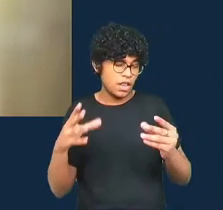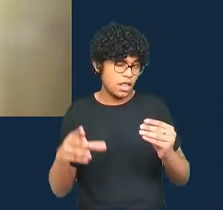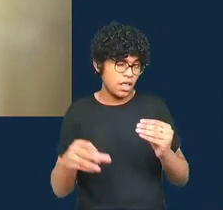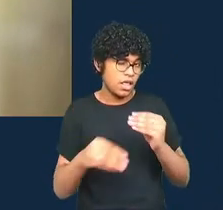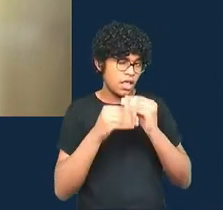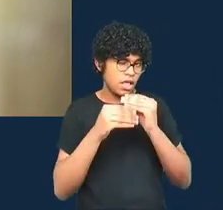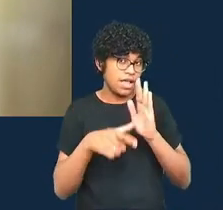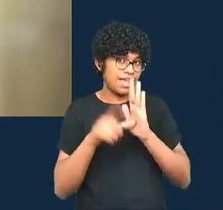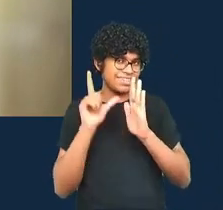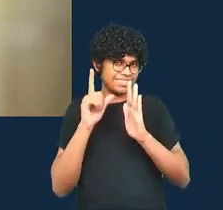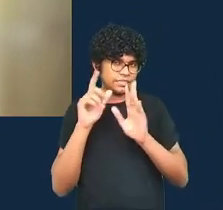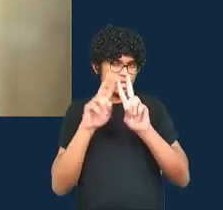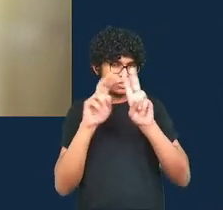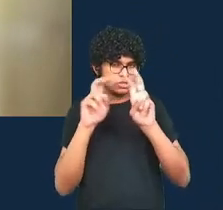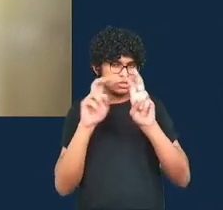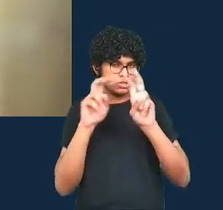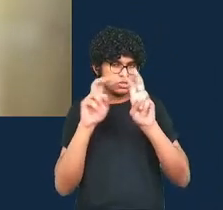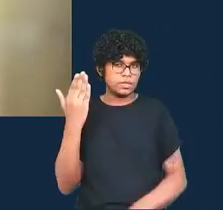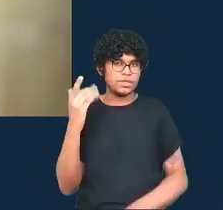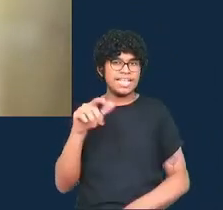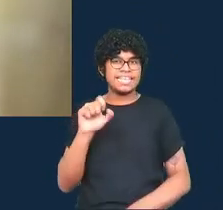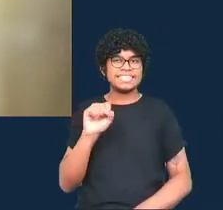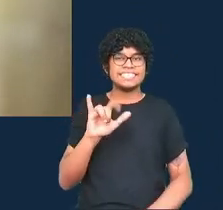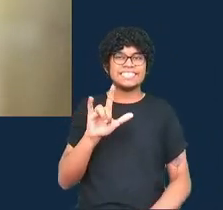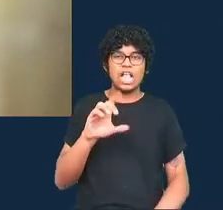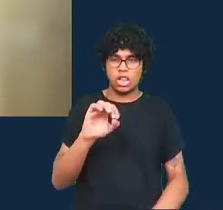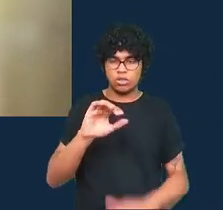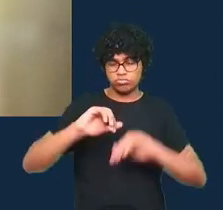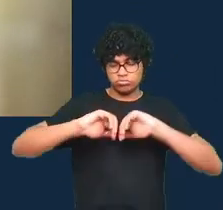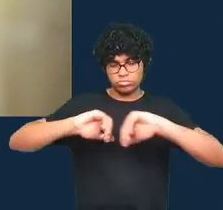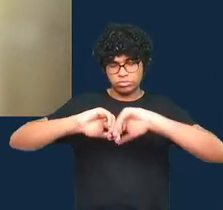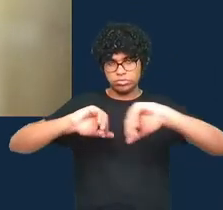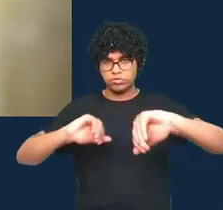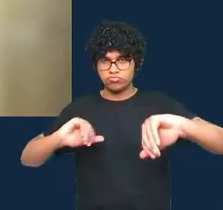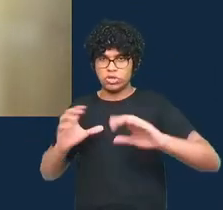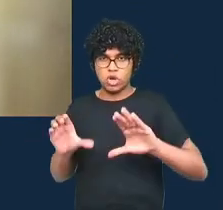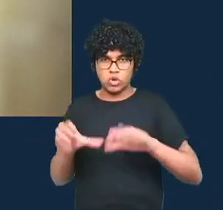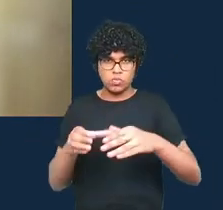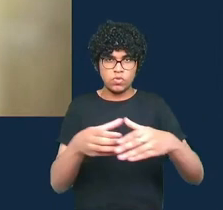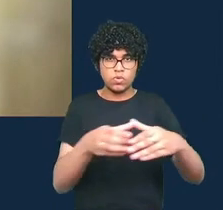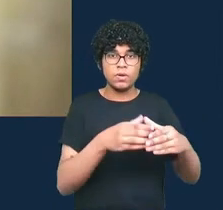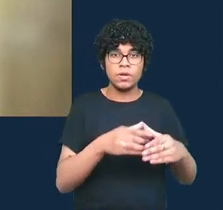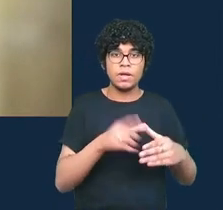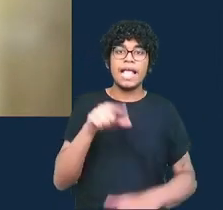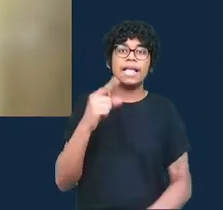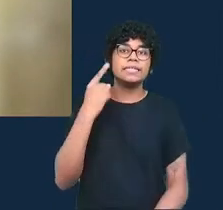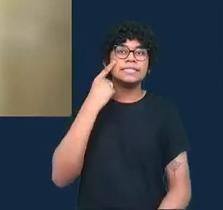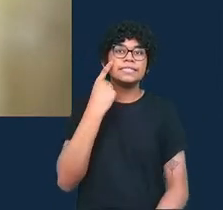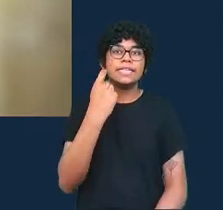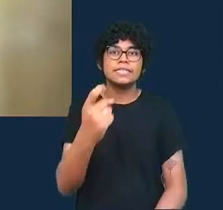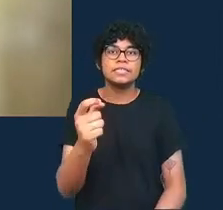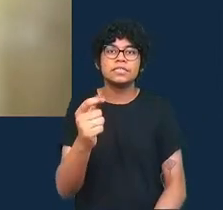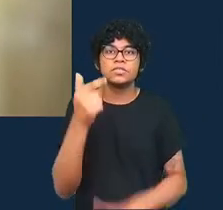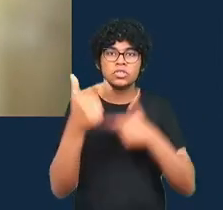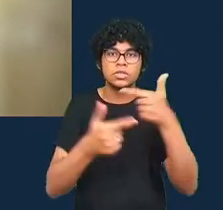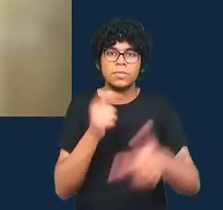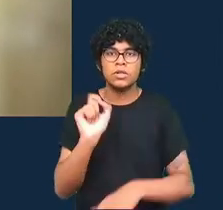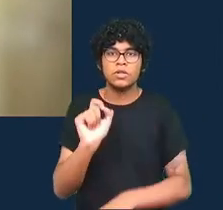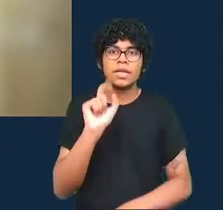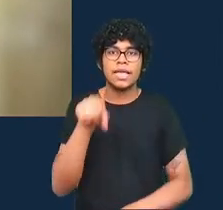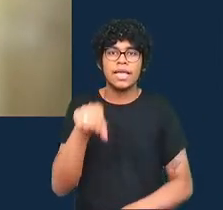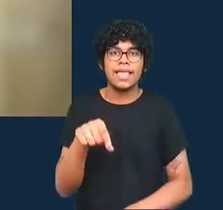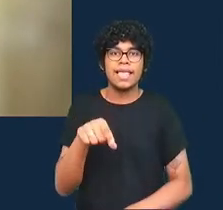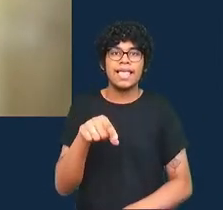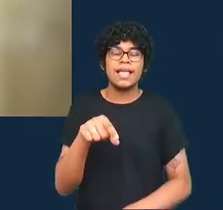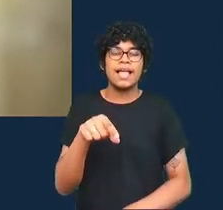o último assunto sobre os silos eu acho que um dos lugares interessantes que precisamos trabalhar é no jornalismo de rádio e de